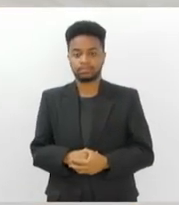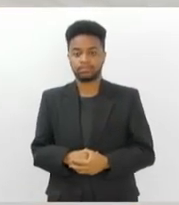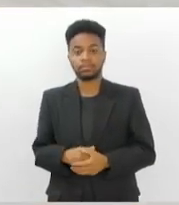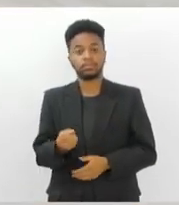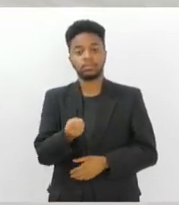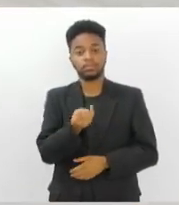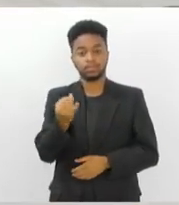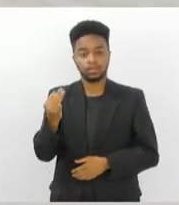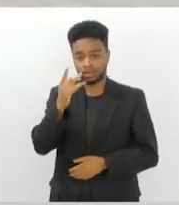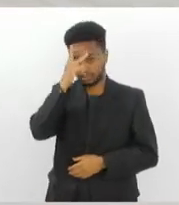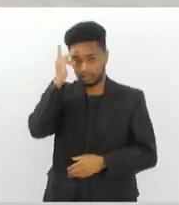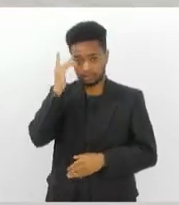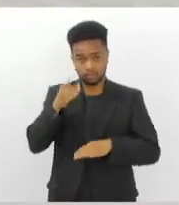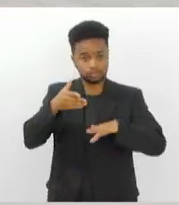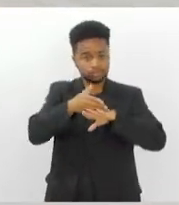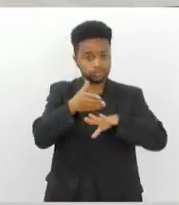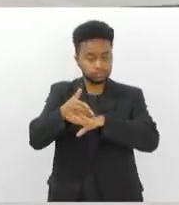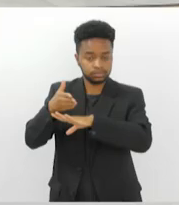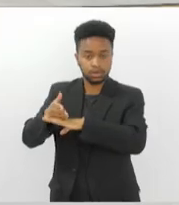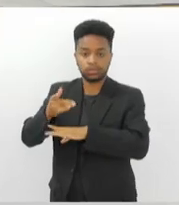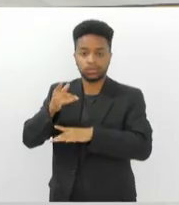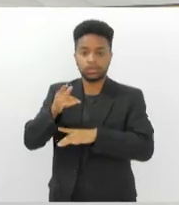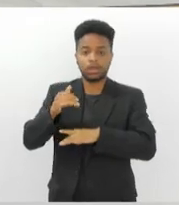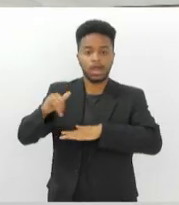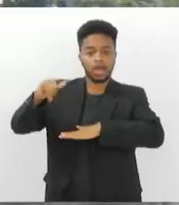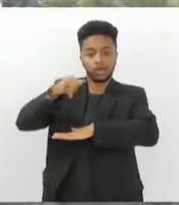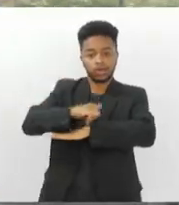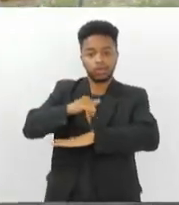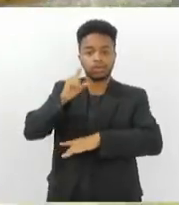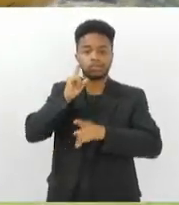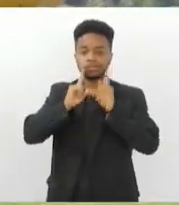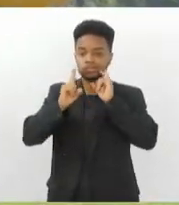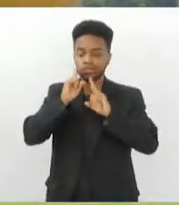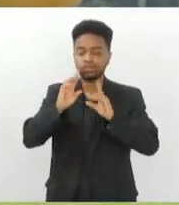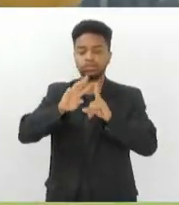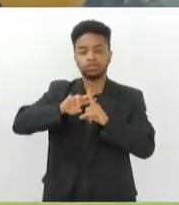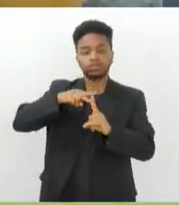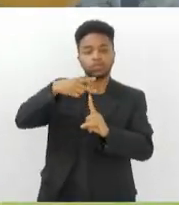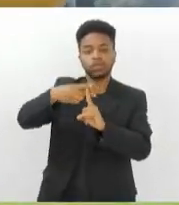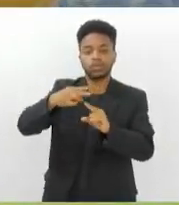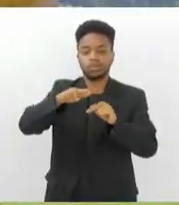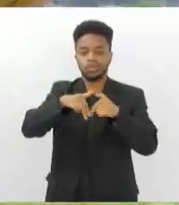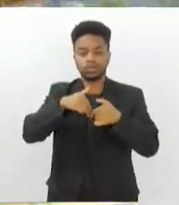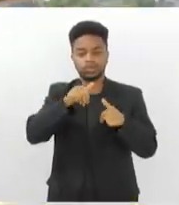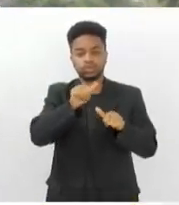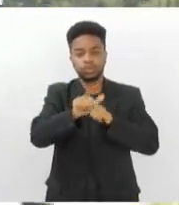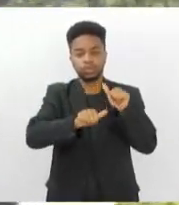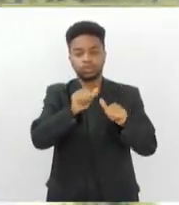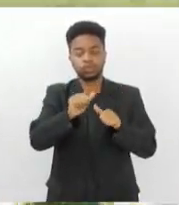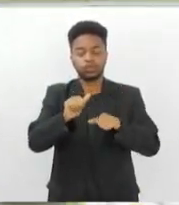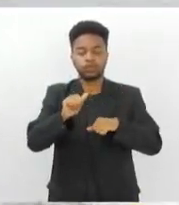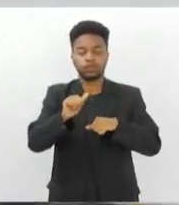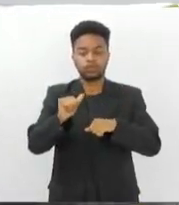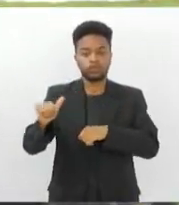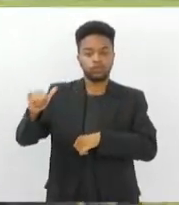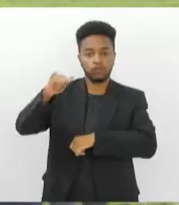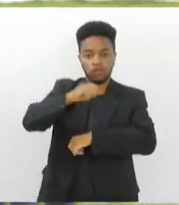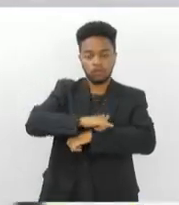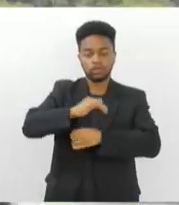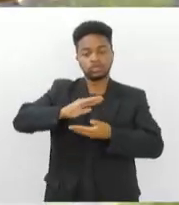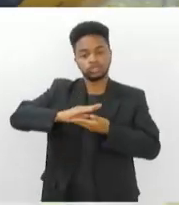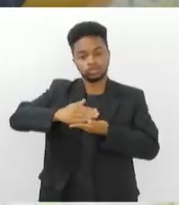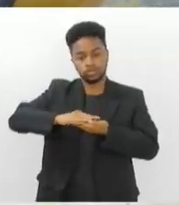passageiros diários no aeroporto de Maricá mais que dobrou com a transferência de voos das plataformas do Campo de Búzios,